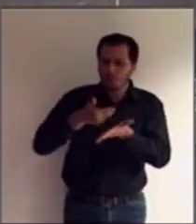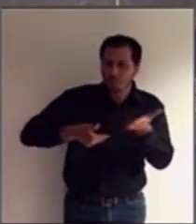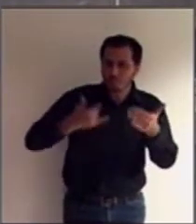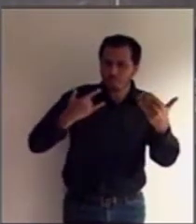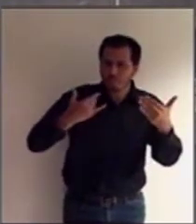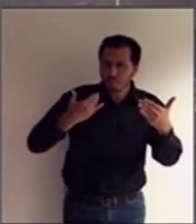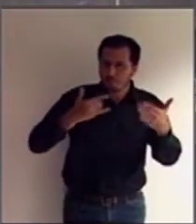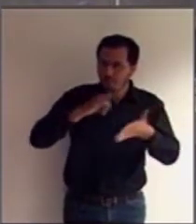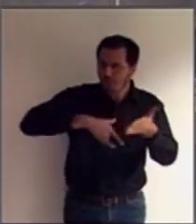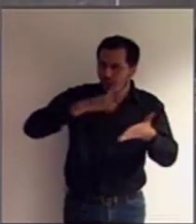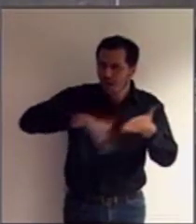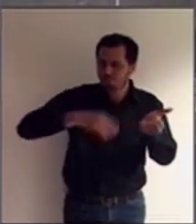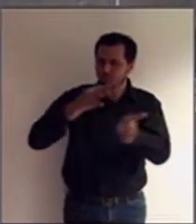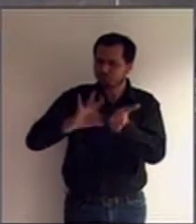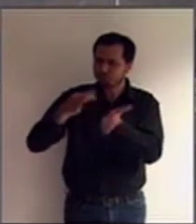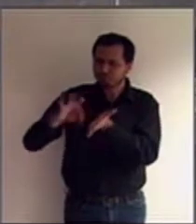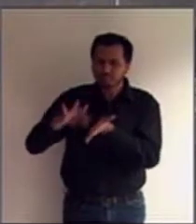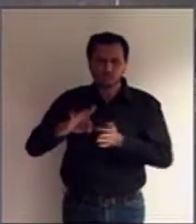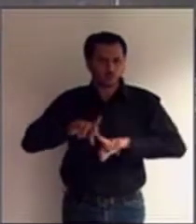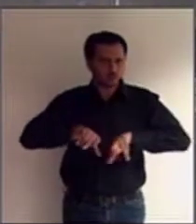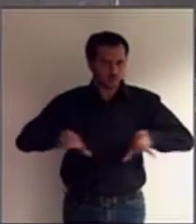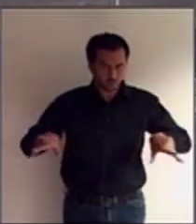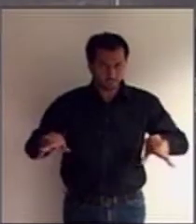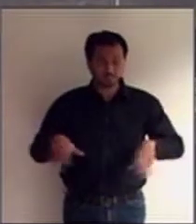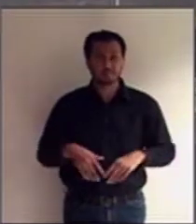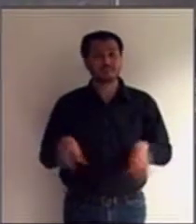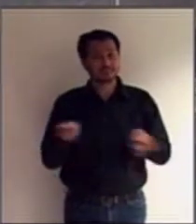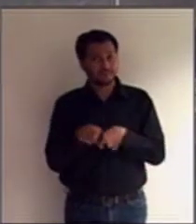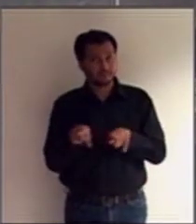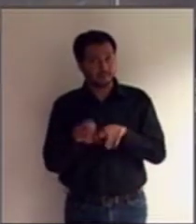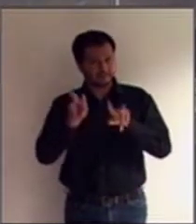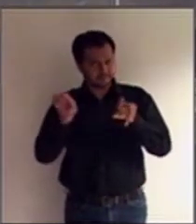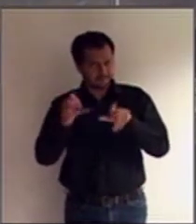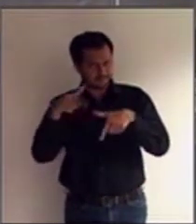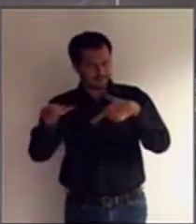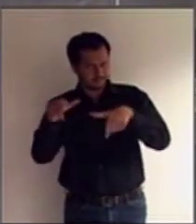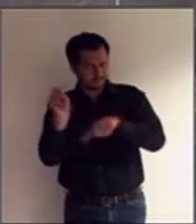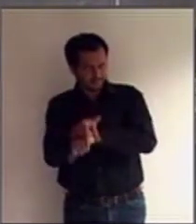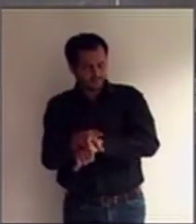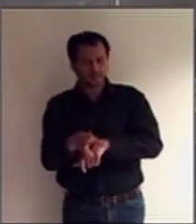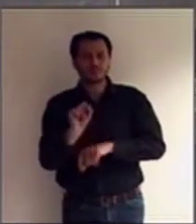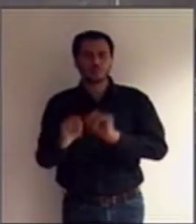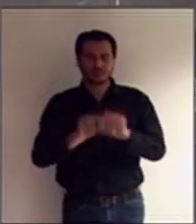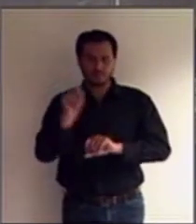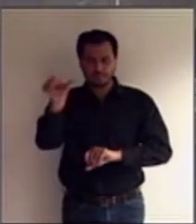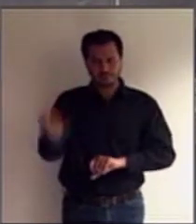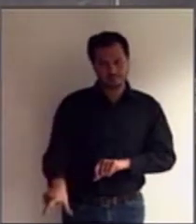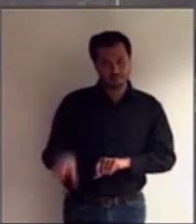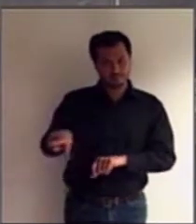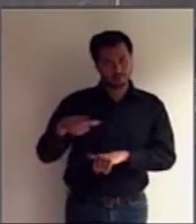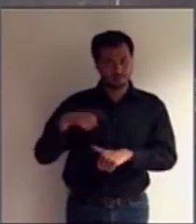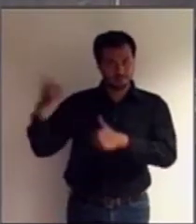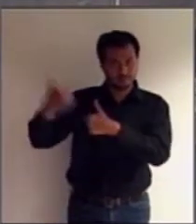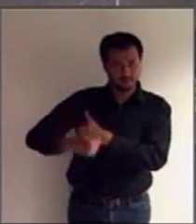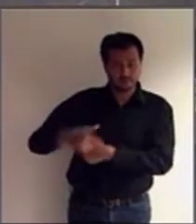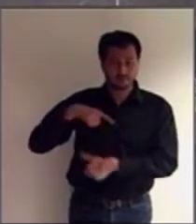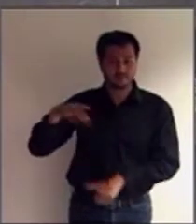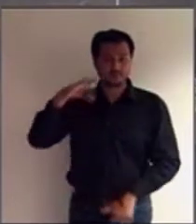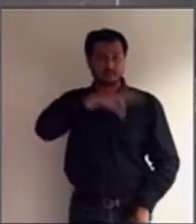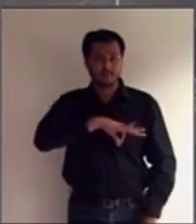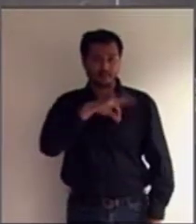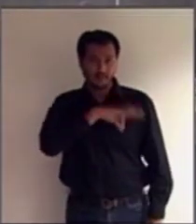Ainda na linha do trabalho, a pessoa interditada que trabalha e recebe um salário